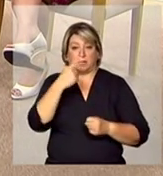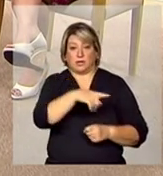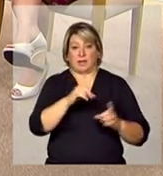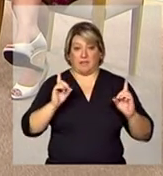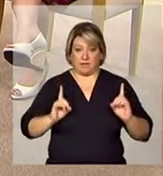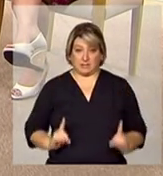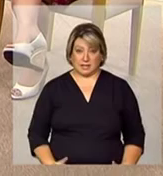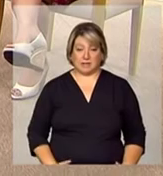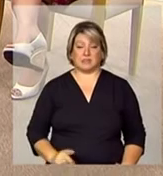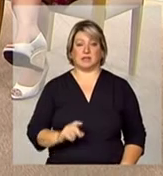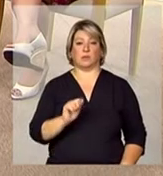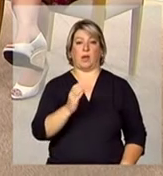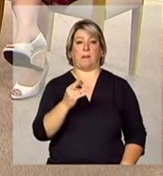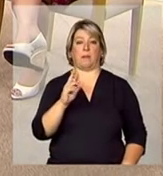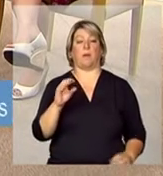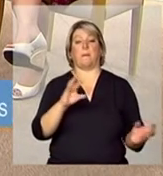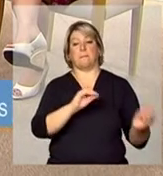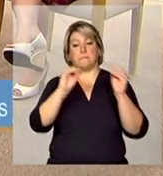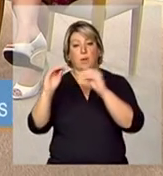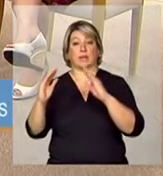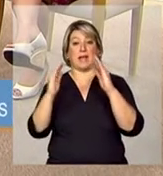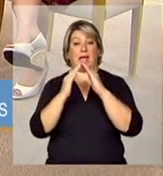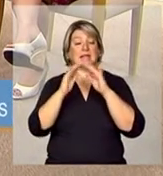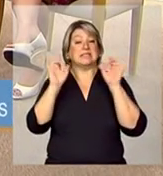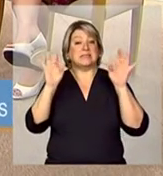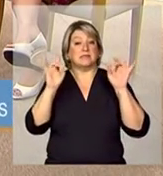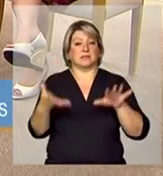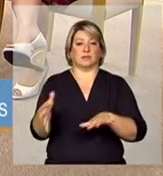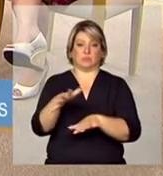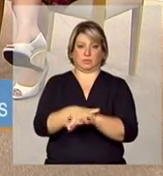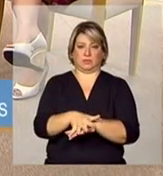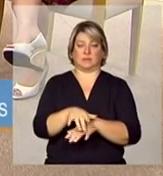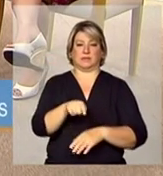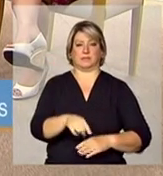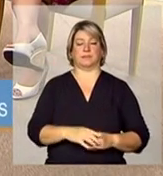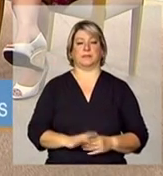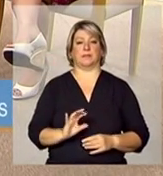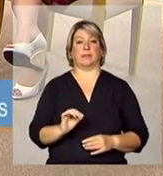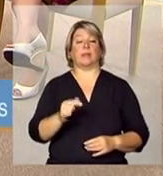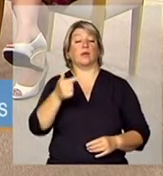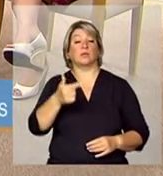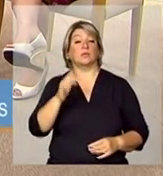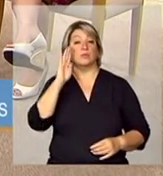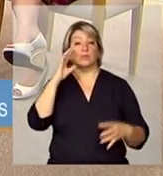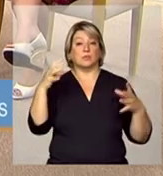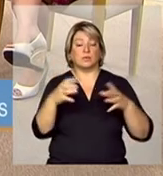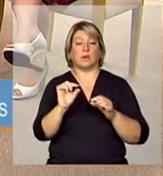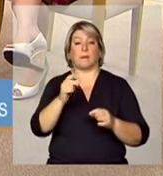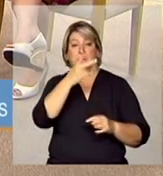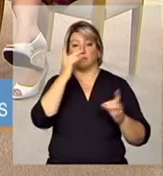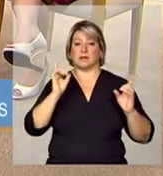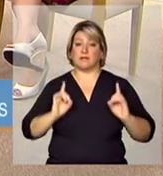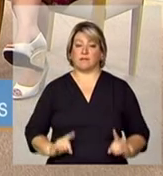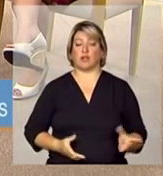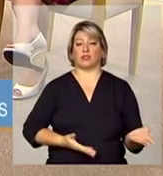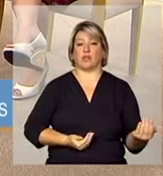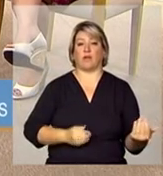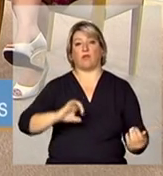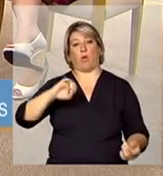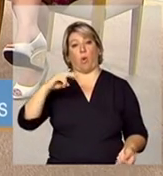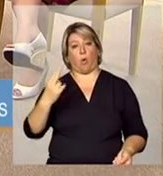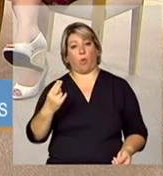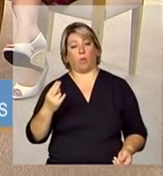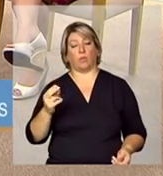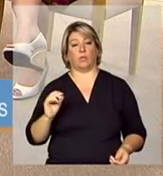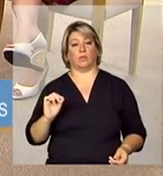colocar nas residências inclusivas esse seria nosso primeiro público-alvo um segundo público-alvo são as pessoas com deficiência jovens e adultos em situação